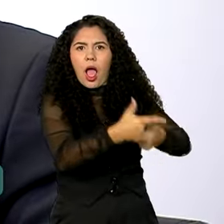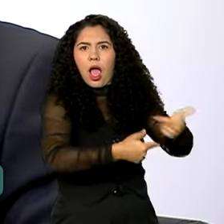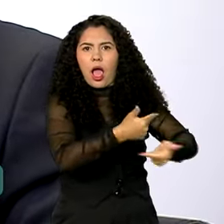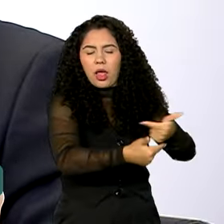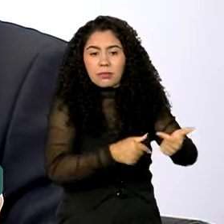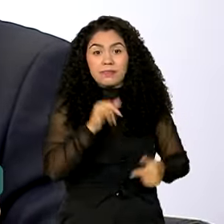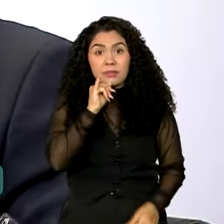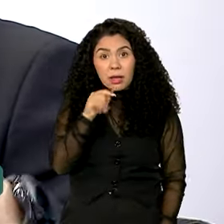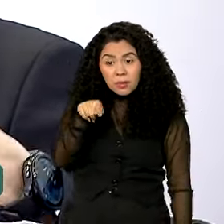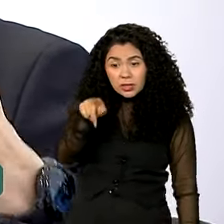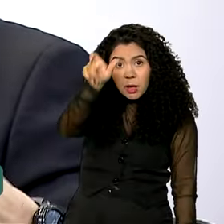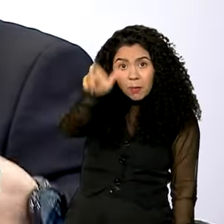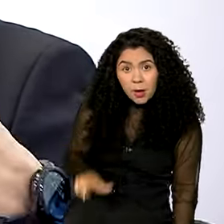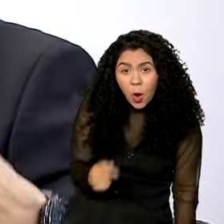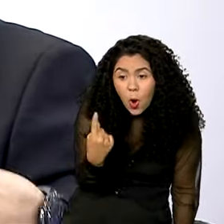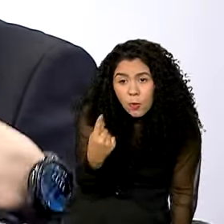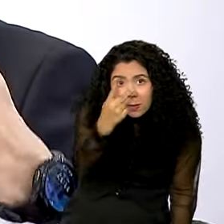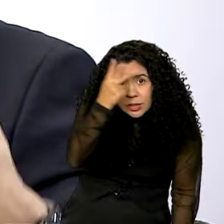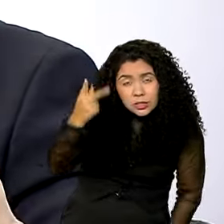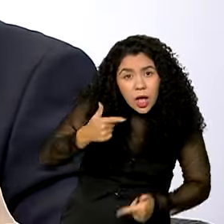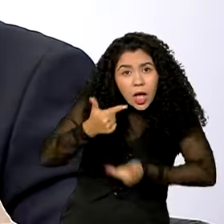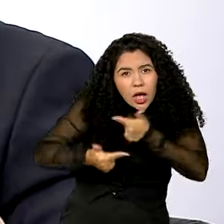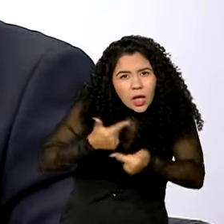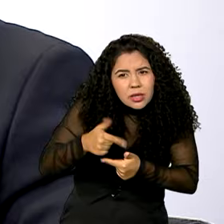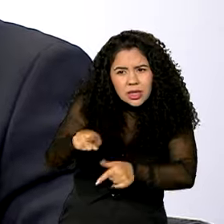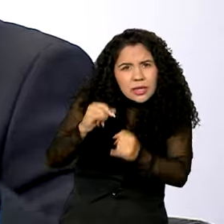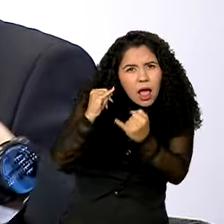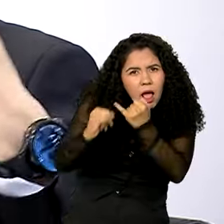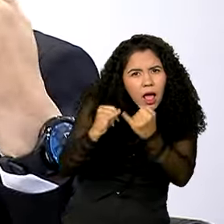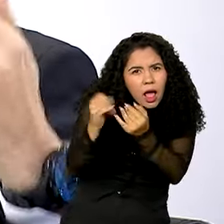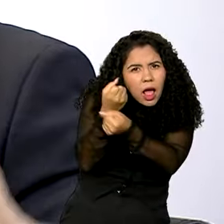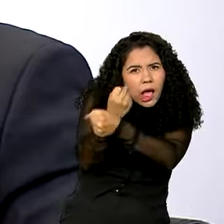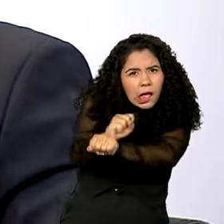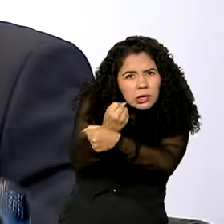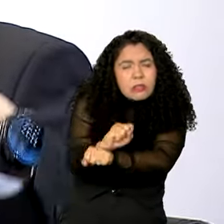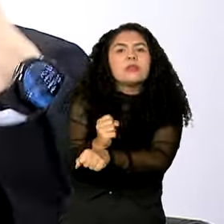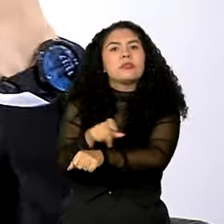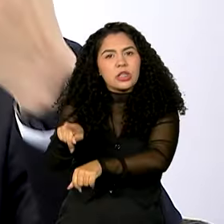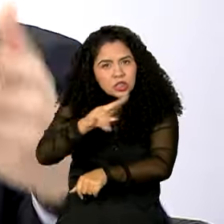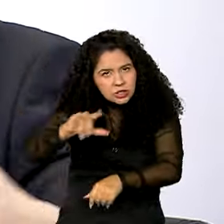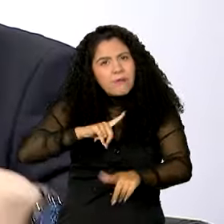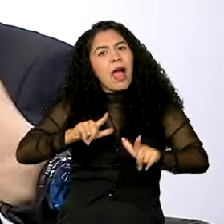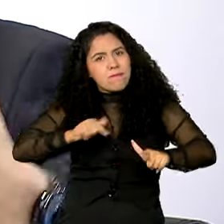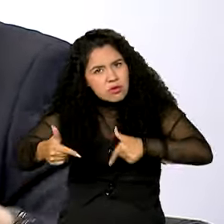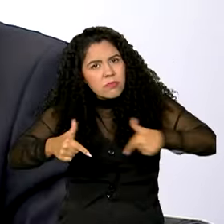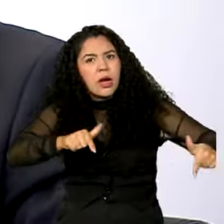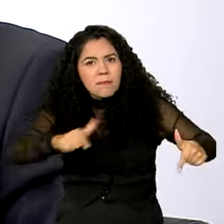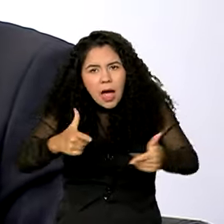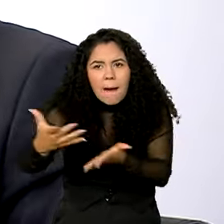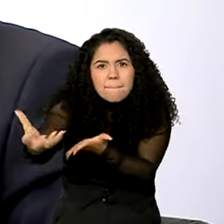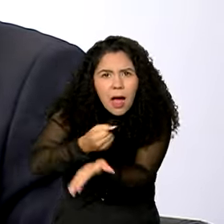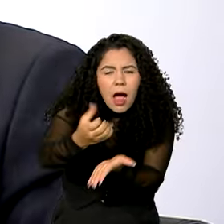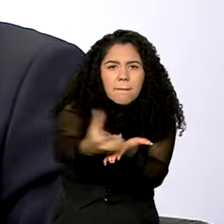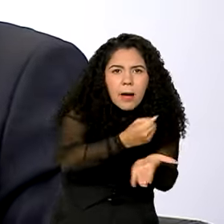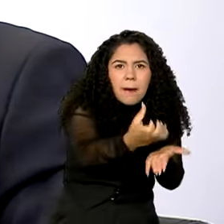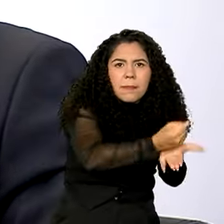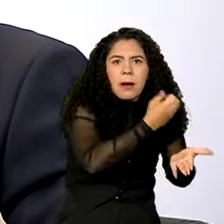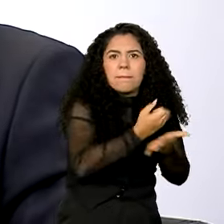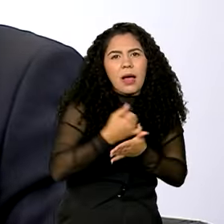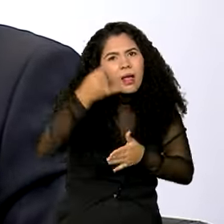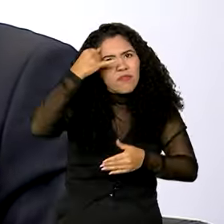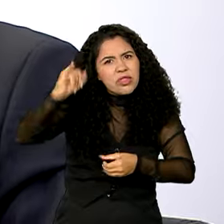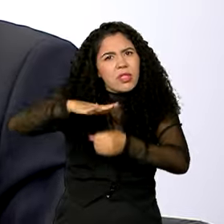um trabalhador submetido à condição análoga de escravo, nós teremos sim operações de resgate, operações esparsas para a repressão